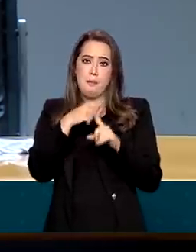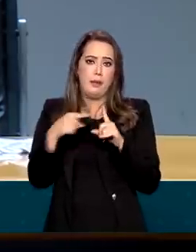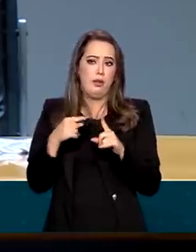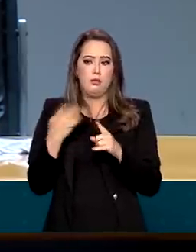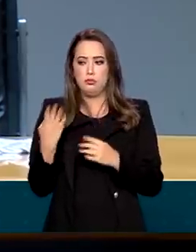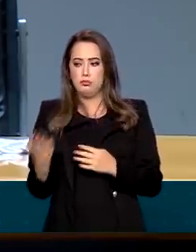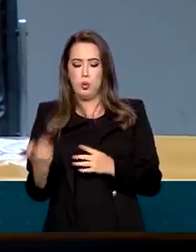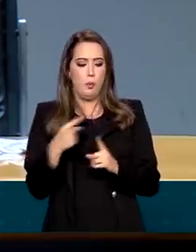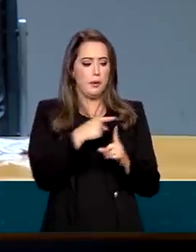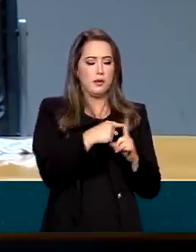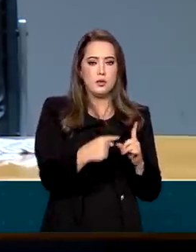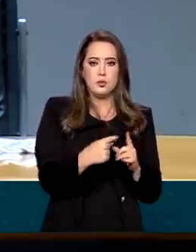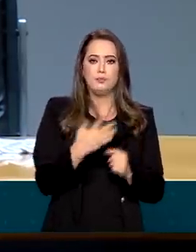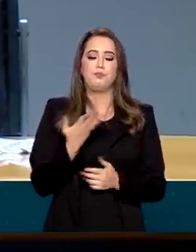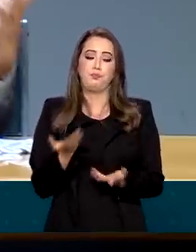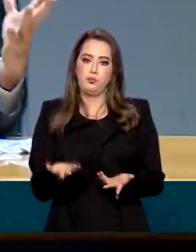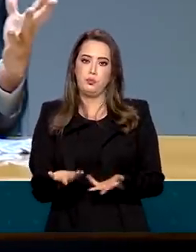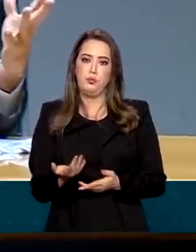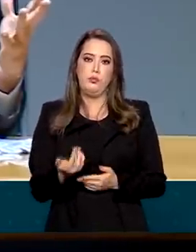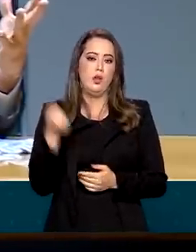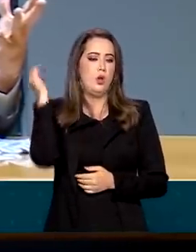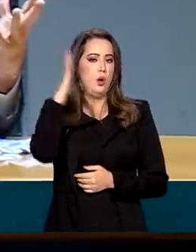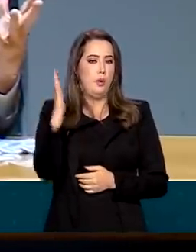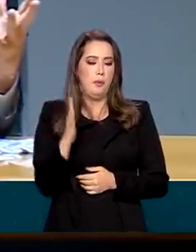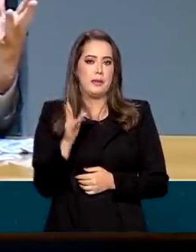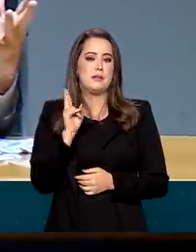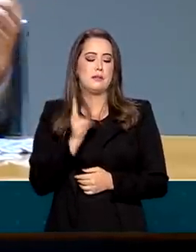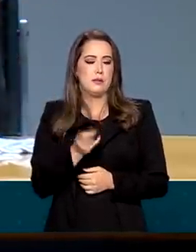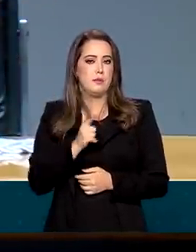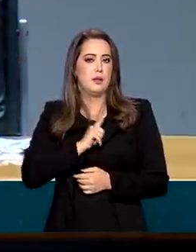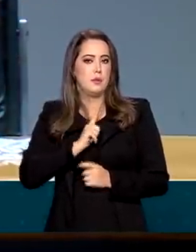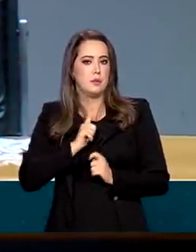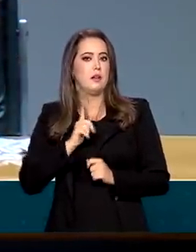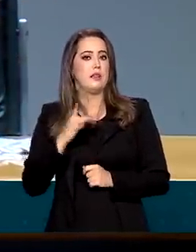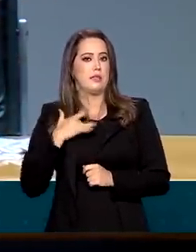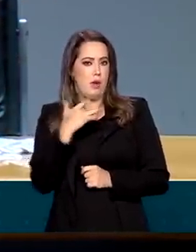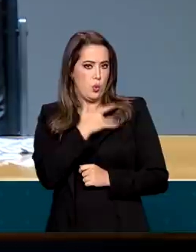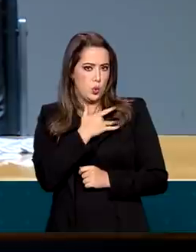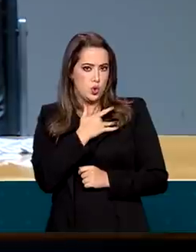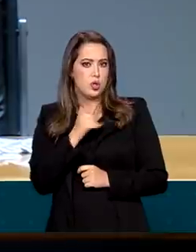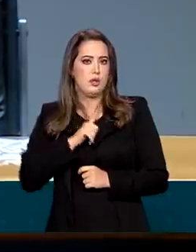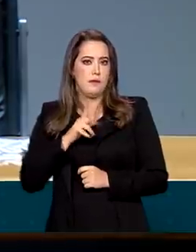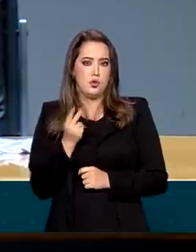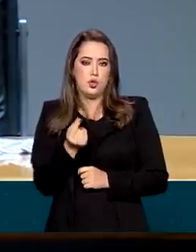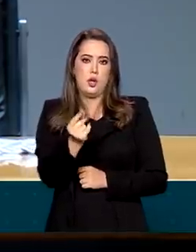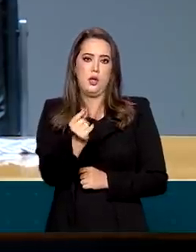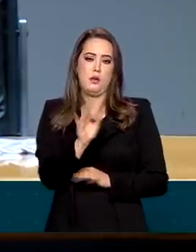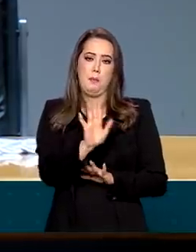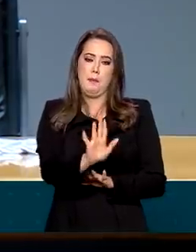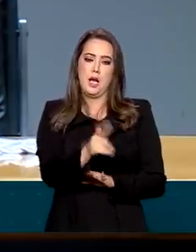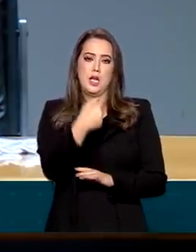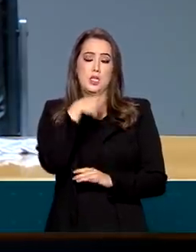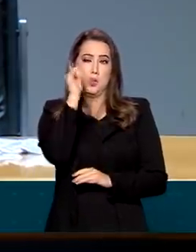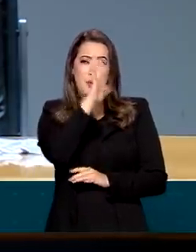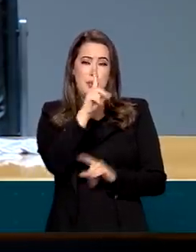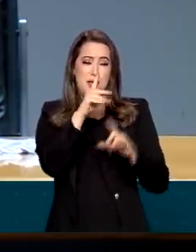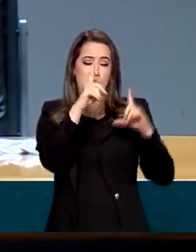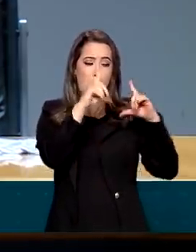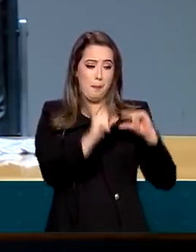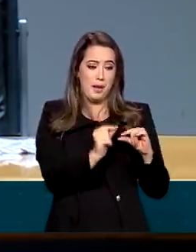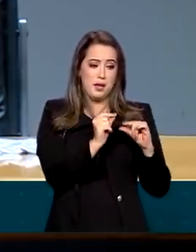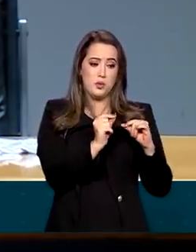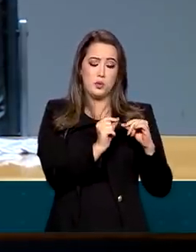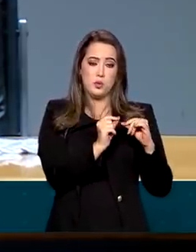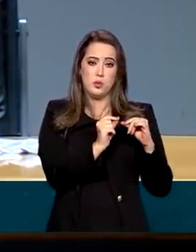fez isso o tempo inteiro. Não faltou dinheiro para a saúde, mas o Brasil é o país que menos cresceu a dívida, combateu